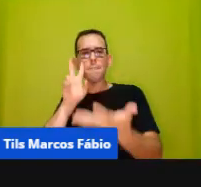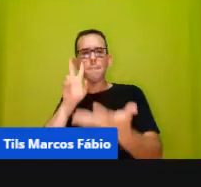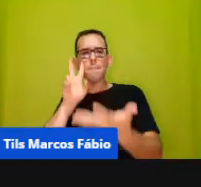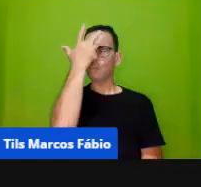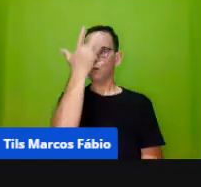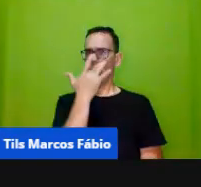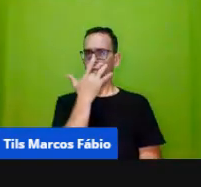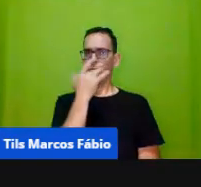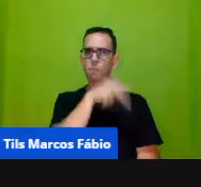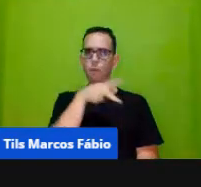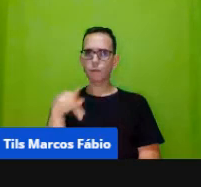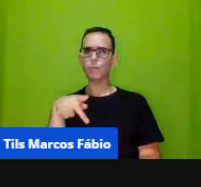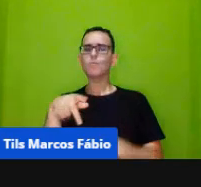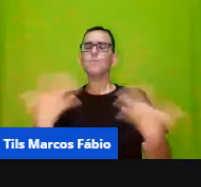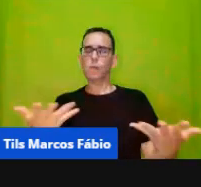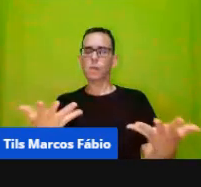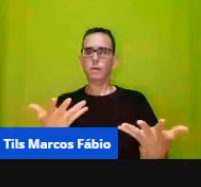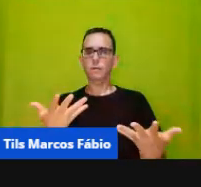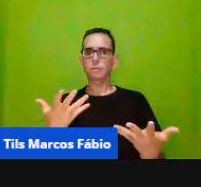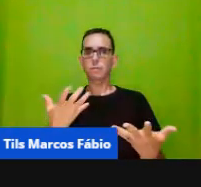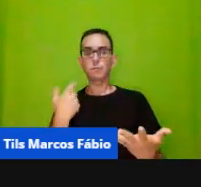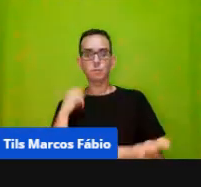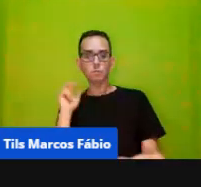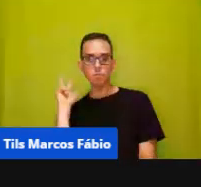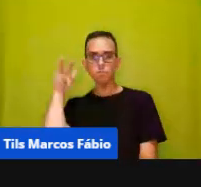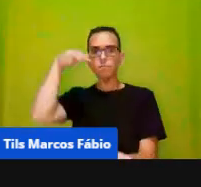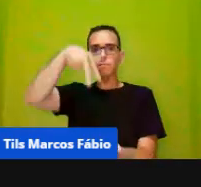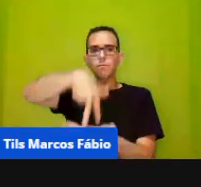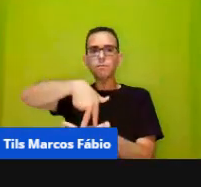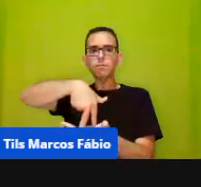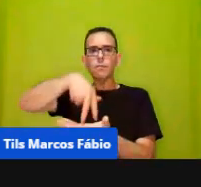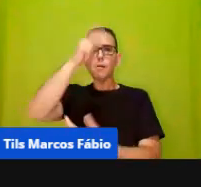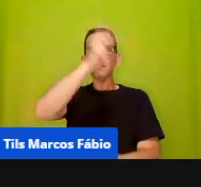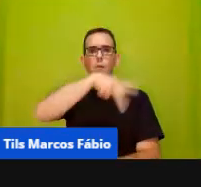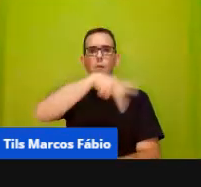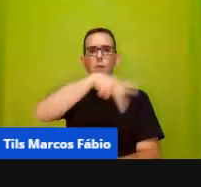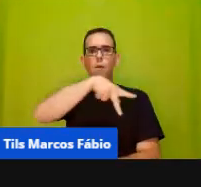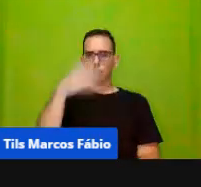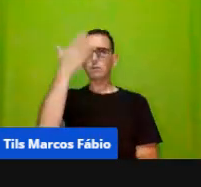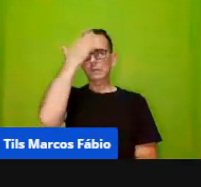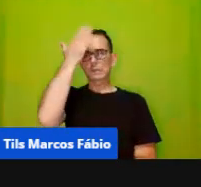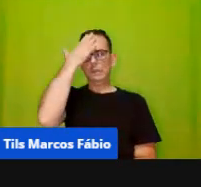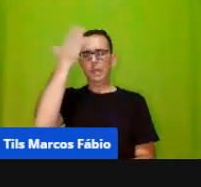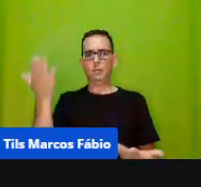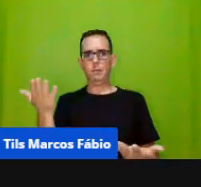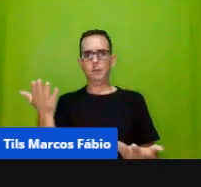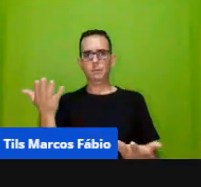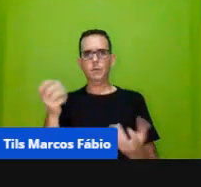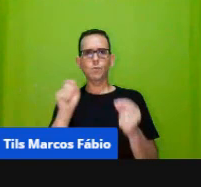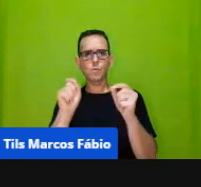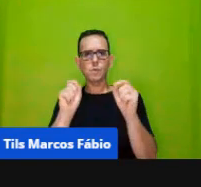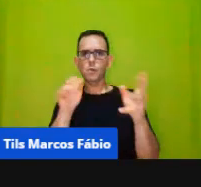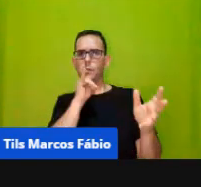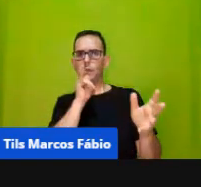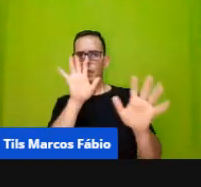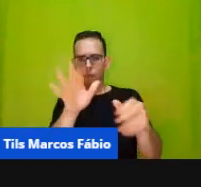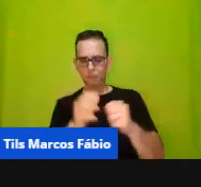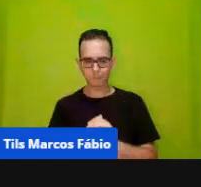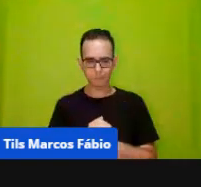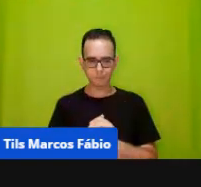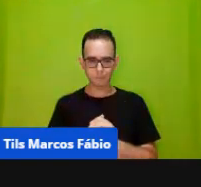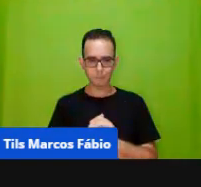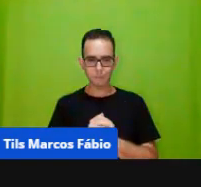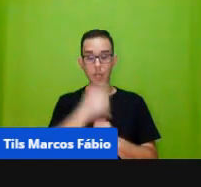tem que ser o quê? De um professor problematizador, né, então, é um professor que busca,